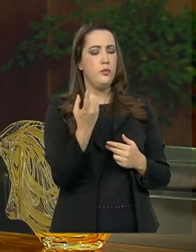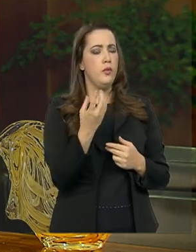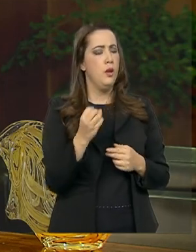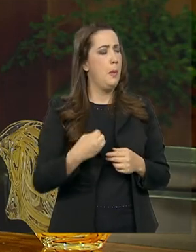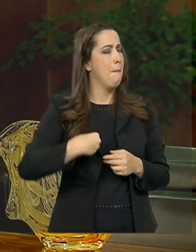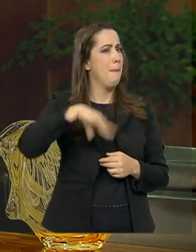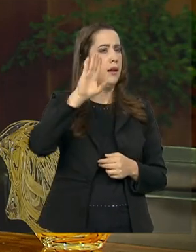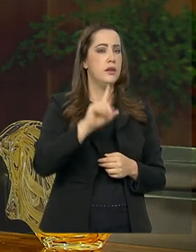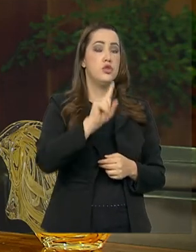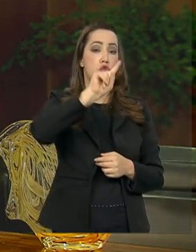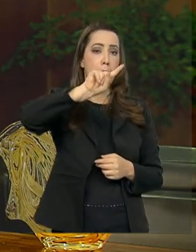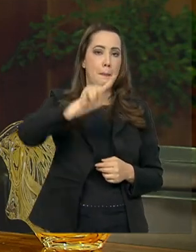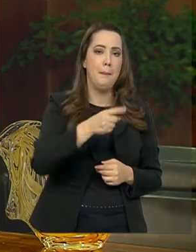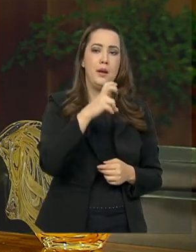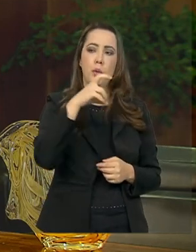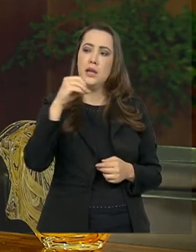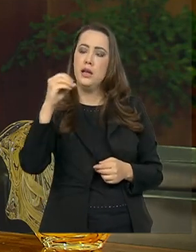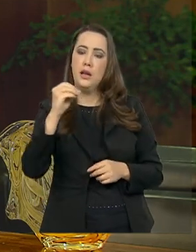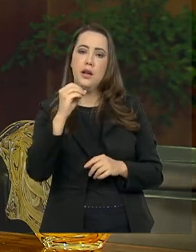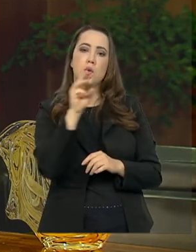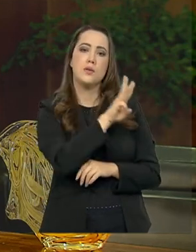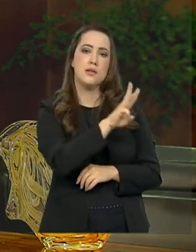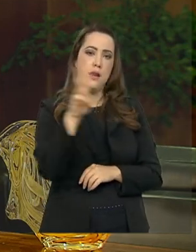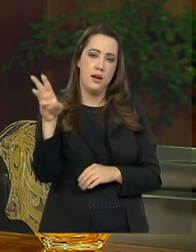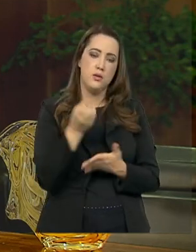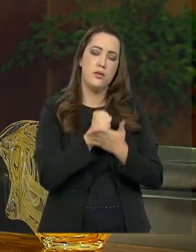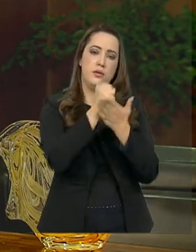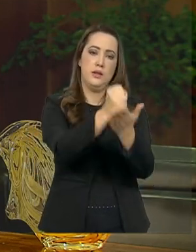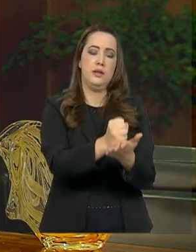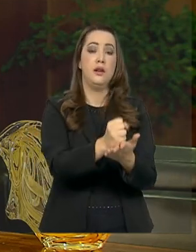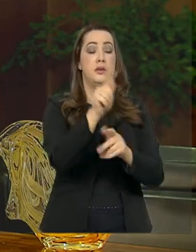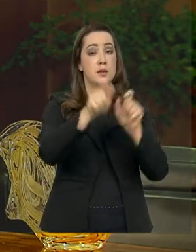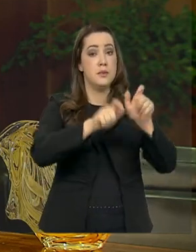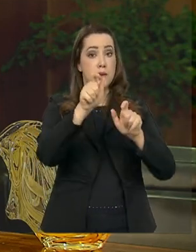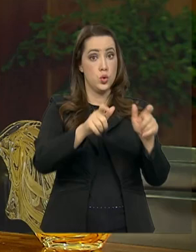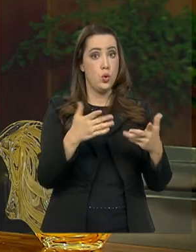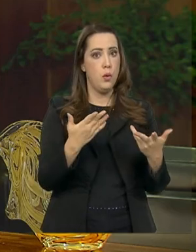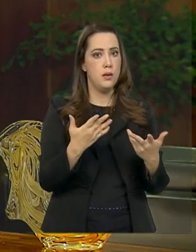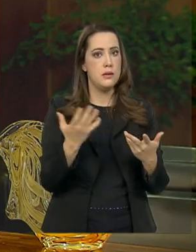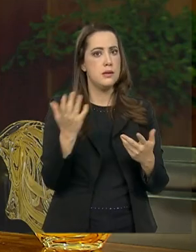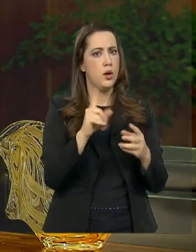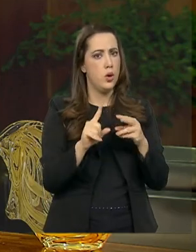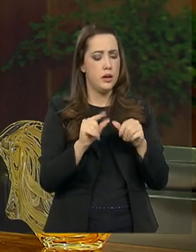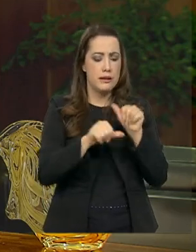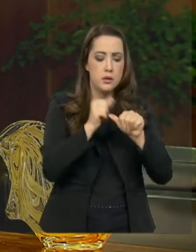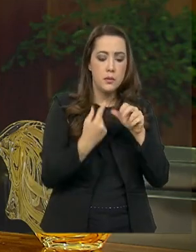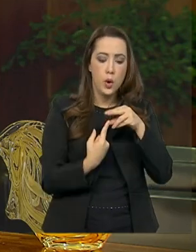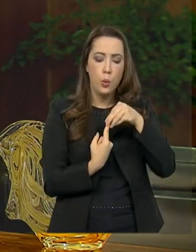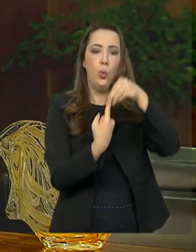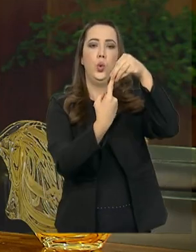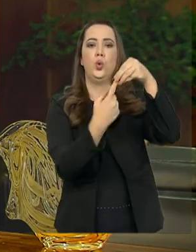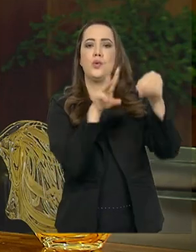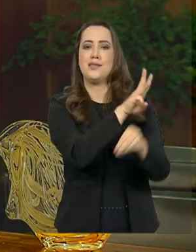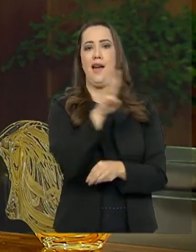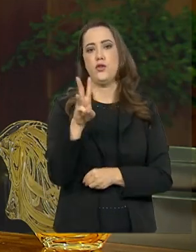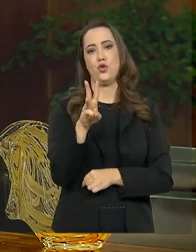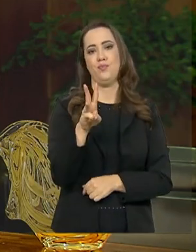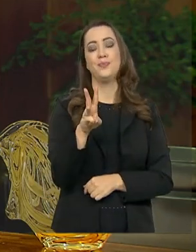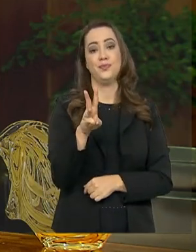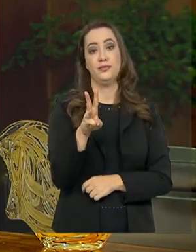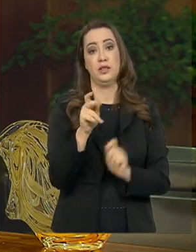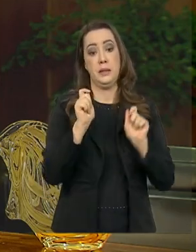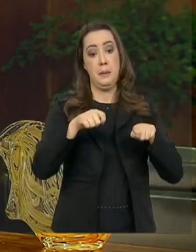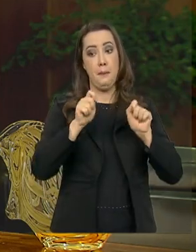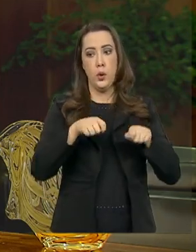tínhamos mais de 1.500 portais disponíveis às pessoas e tentamos unificar em um único portal e, a partir dele, as pessoas poderem direcionar